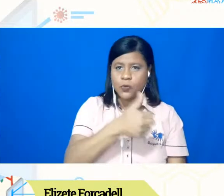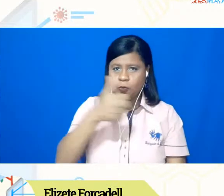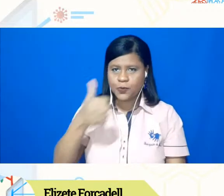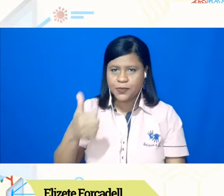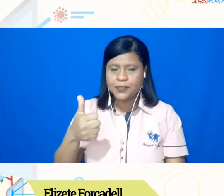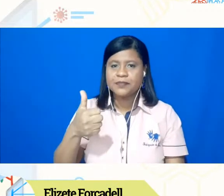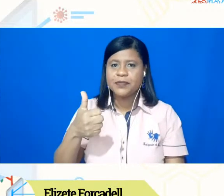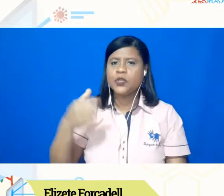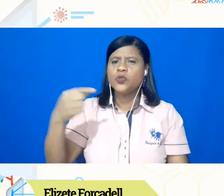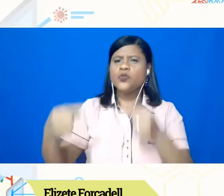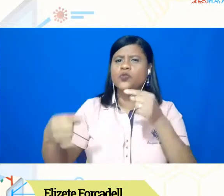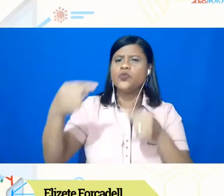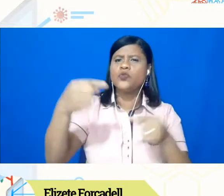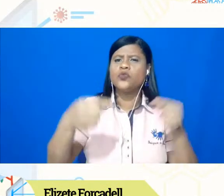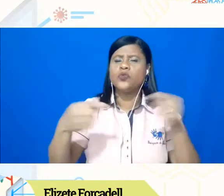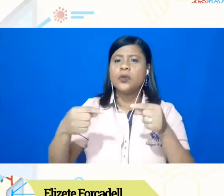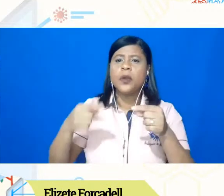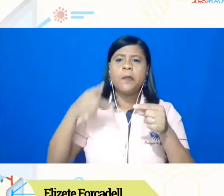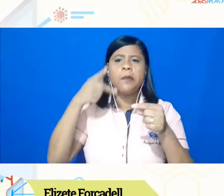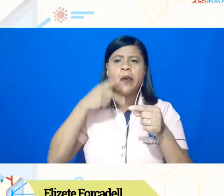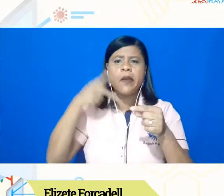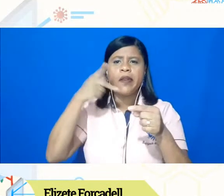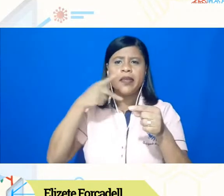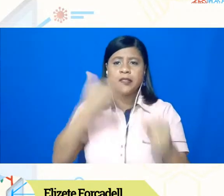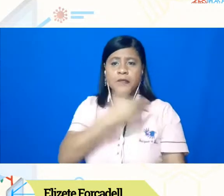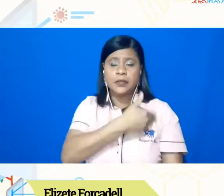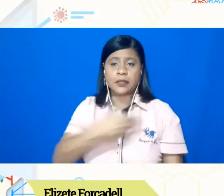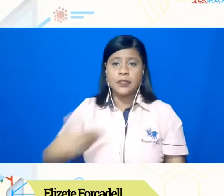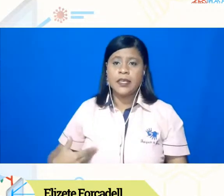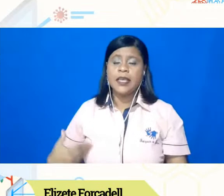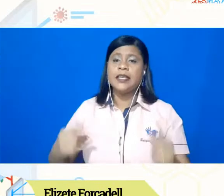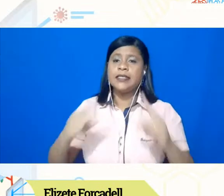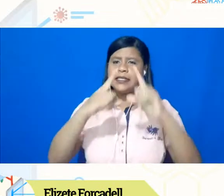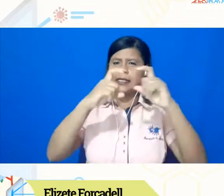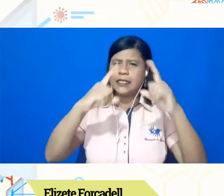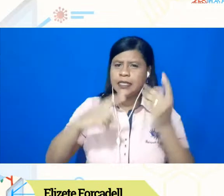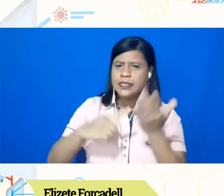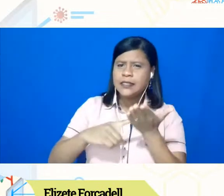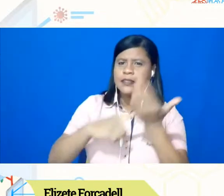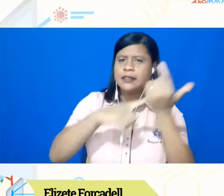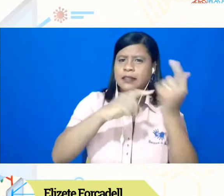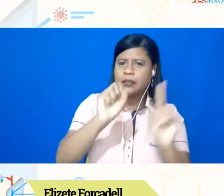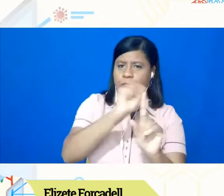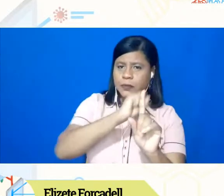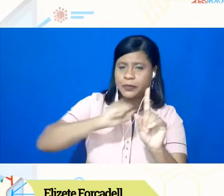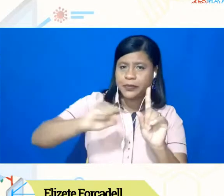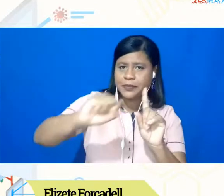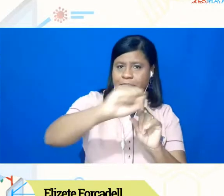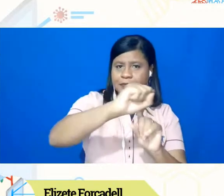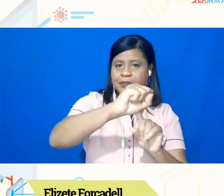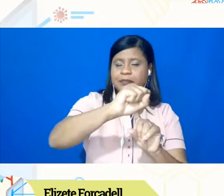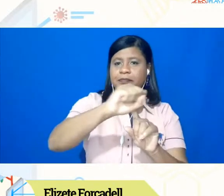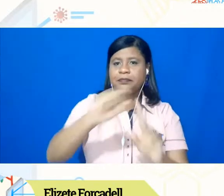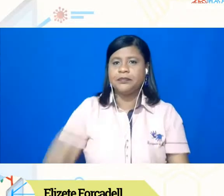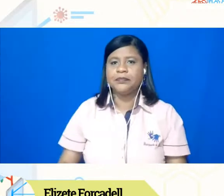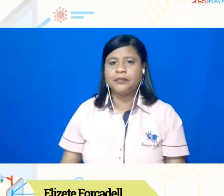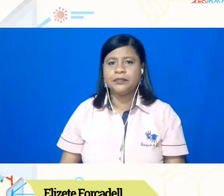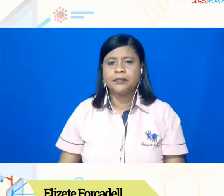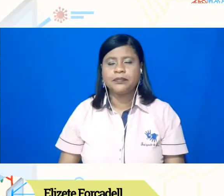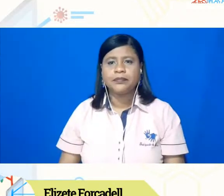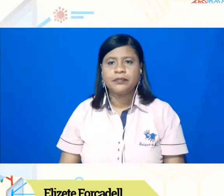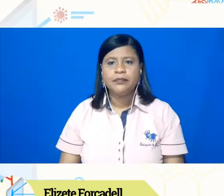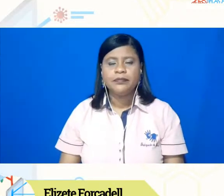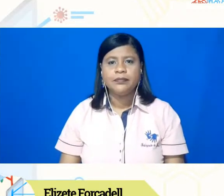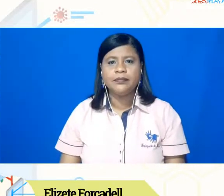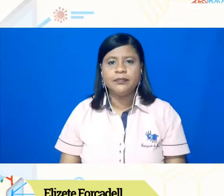discutindo políticas públicas de ciência, tecnologia e sociedade, né, ou de ciência e tecnologia, mais especificamente, né,